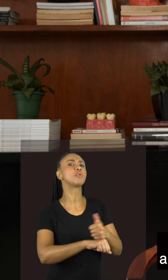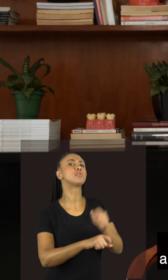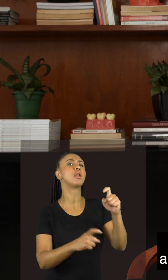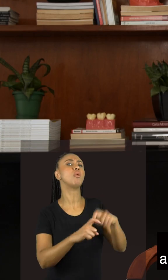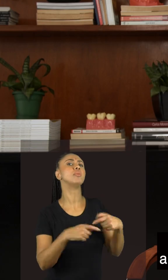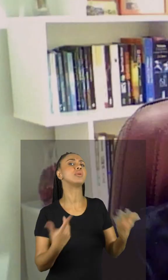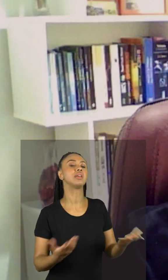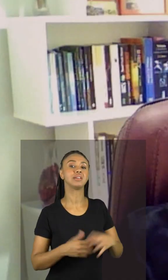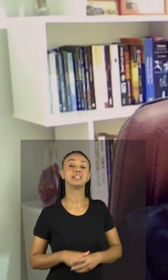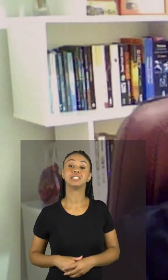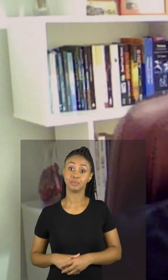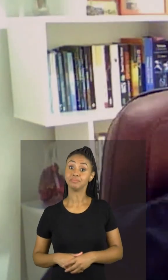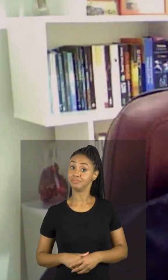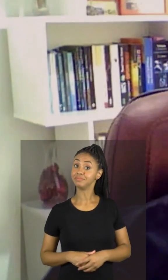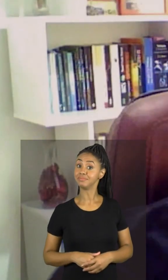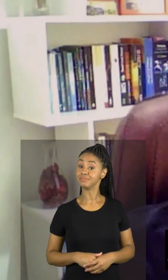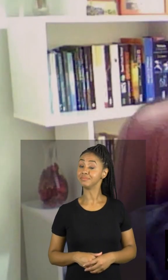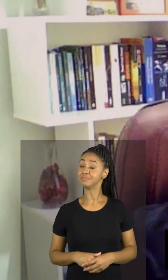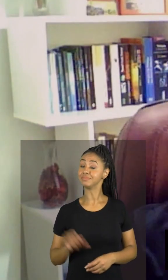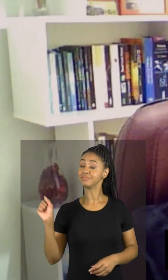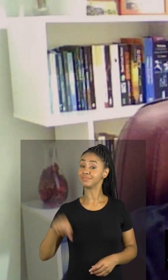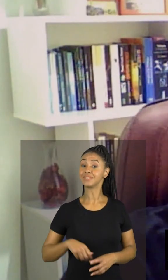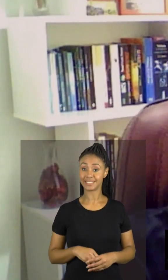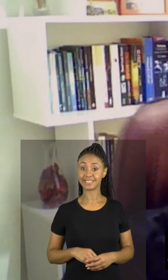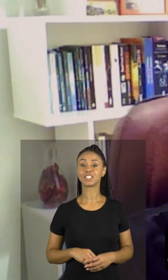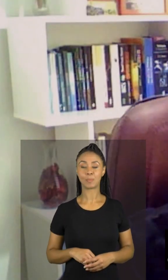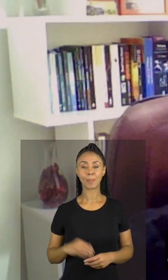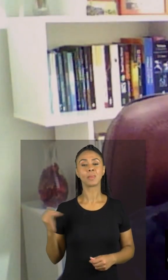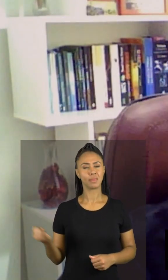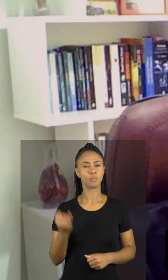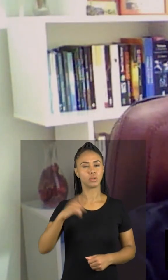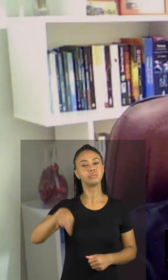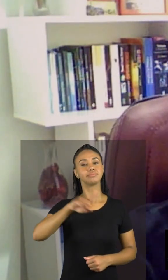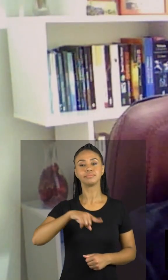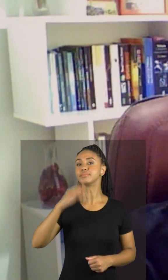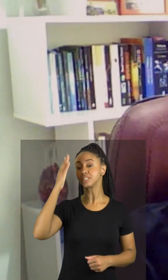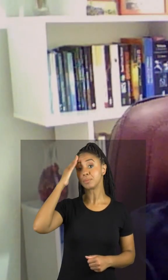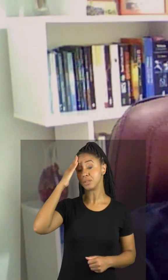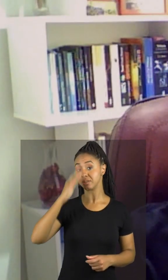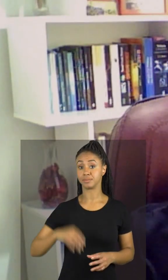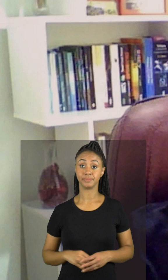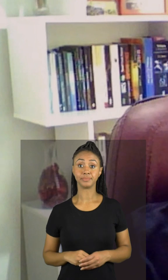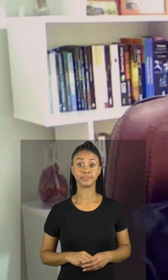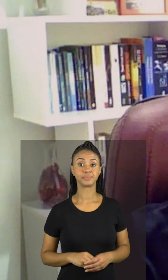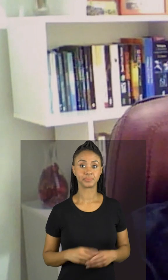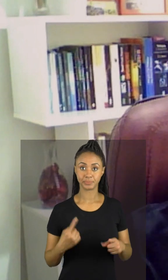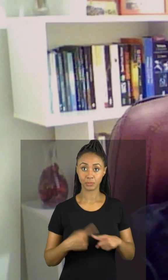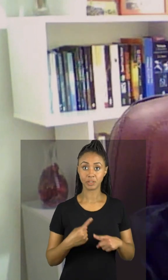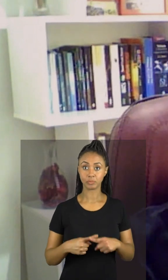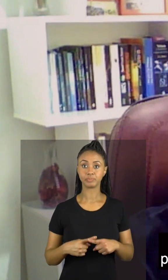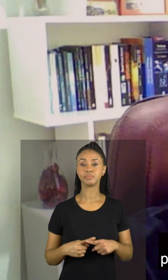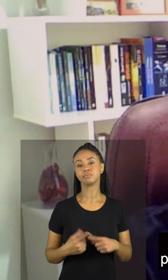a entender um pouquinho disso? Sim, perfeito. É muito importante que as pessoas saibam disso, até porque